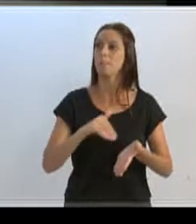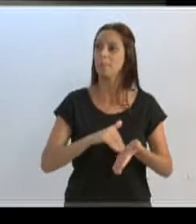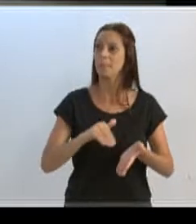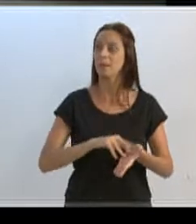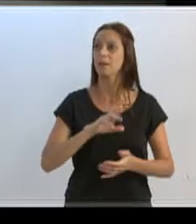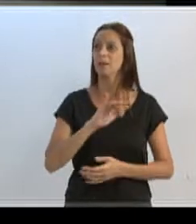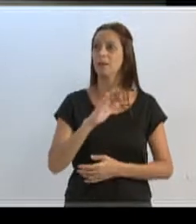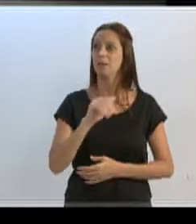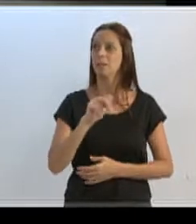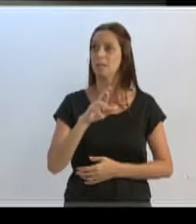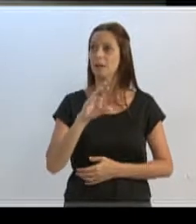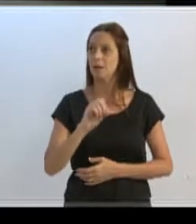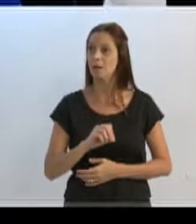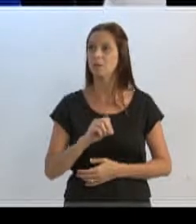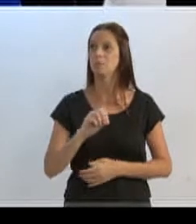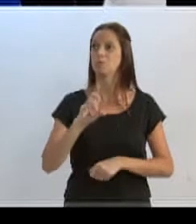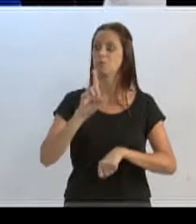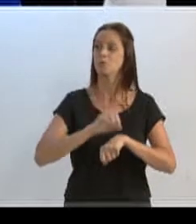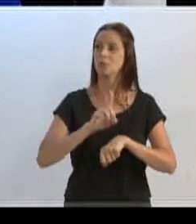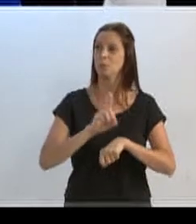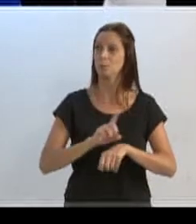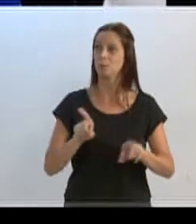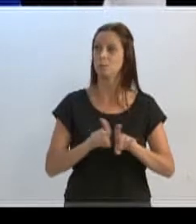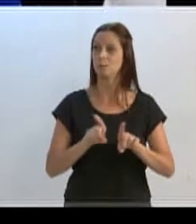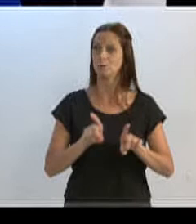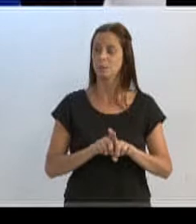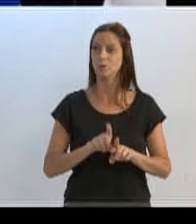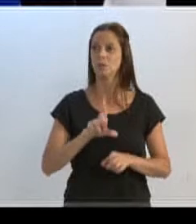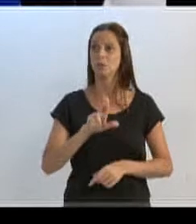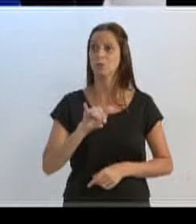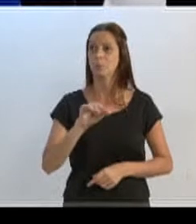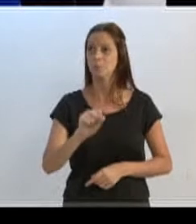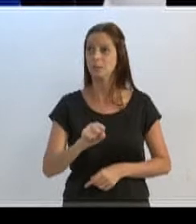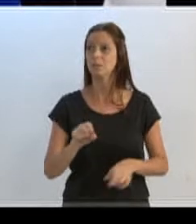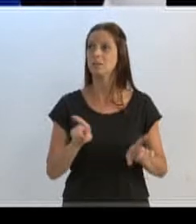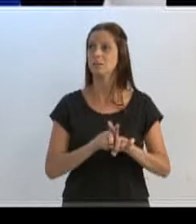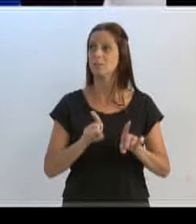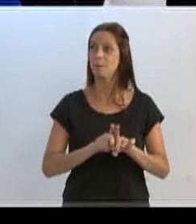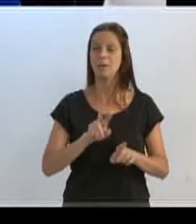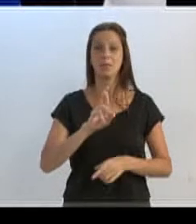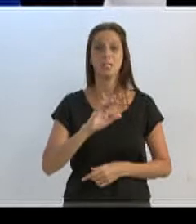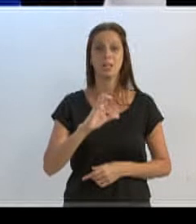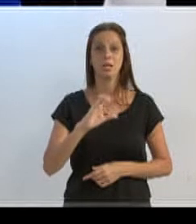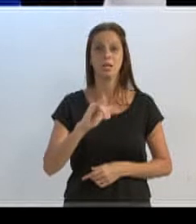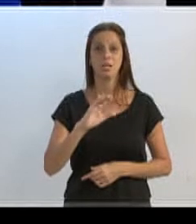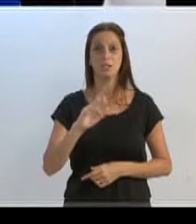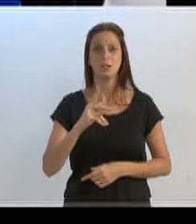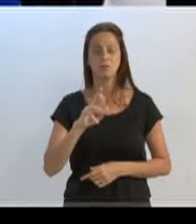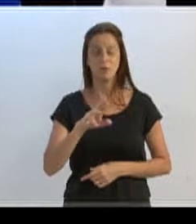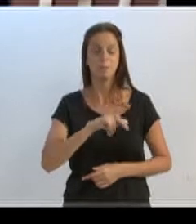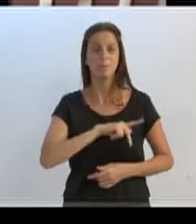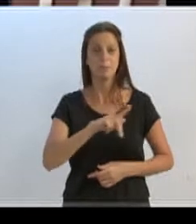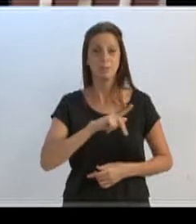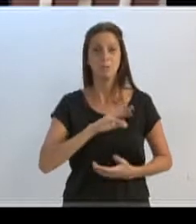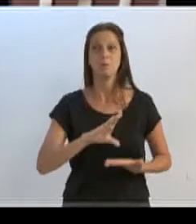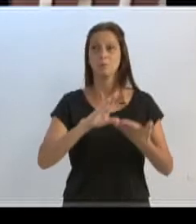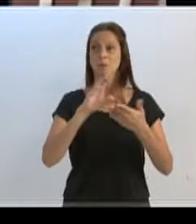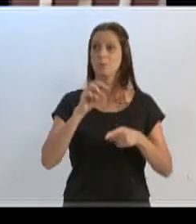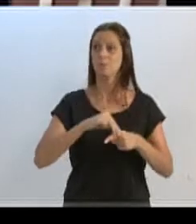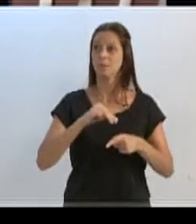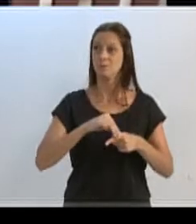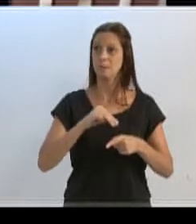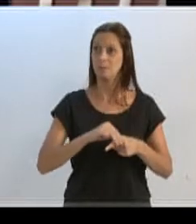Stoddick, o diretor Luiz Kerich e também o Richard Steinhausen, ele que é presidente do Conselho Municipal